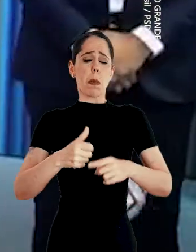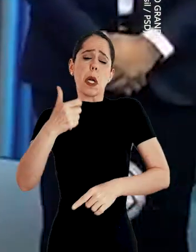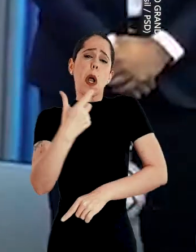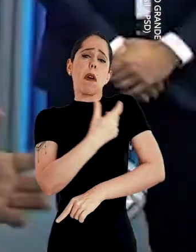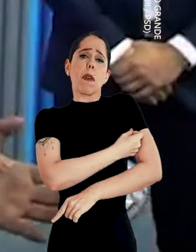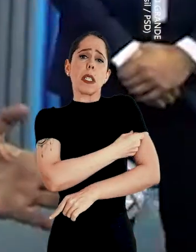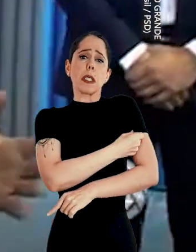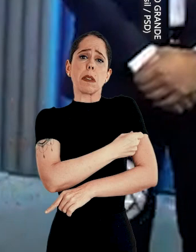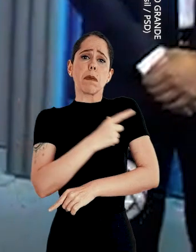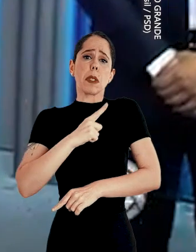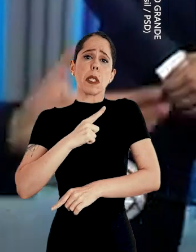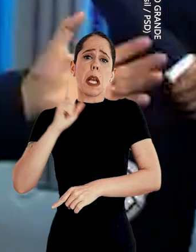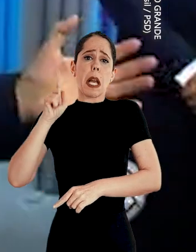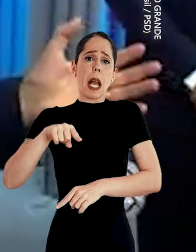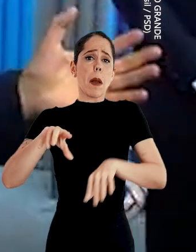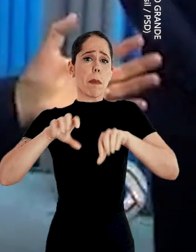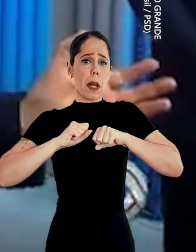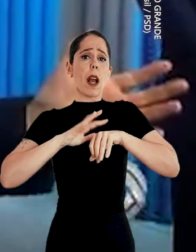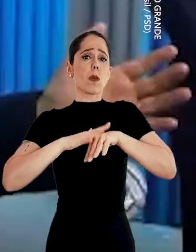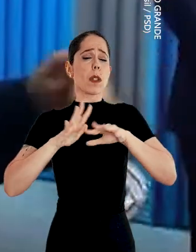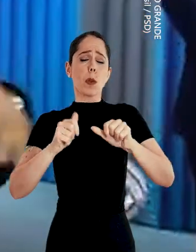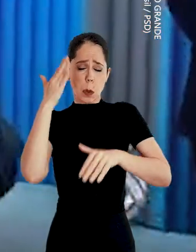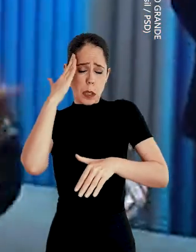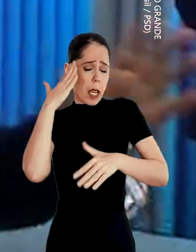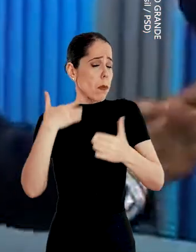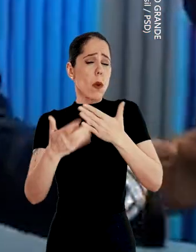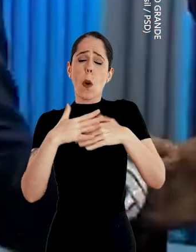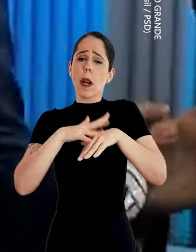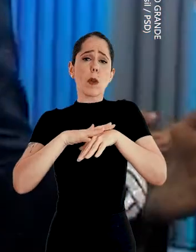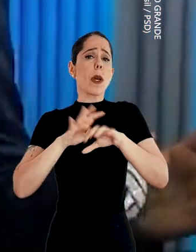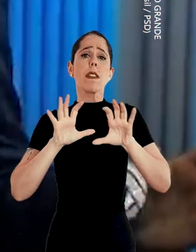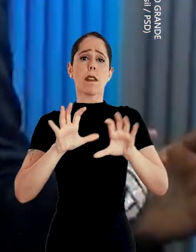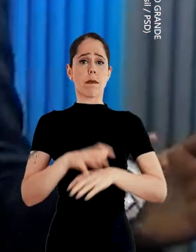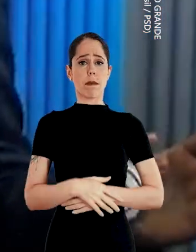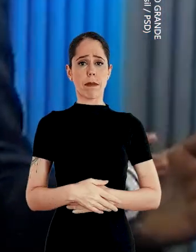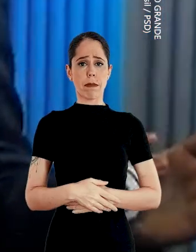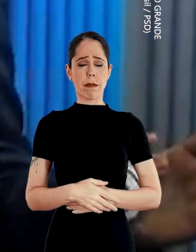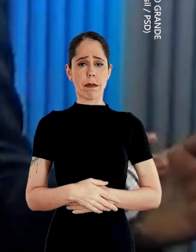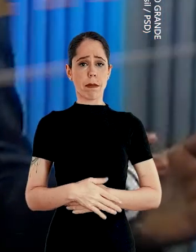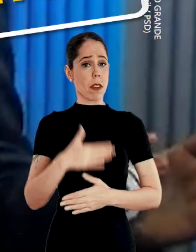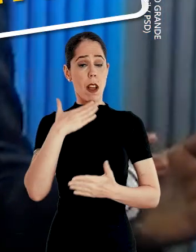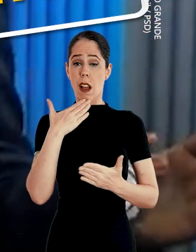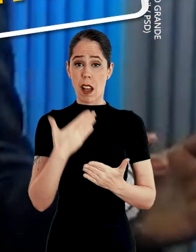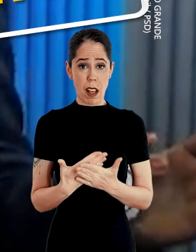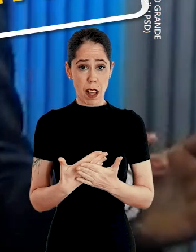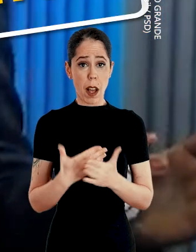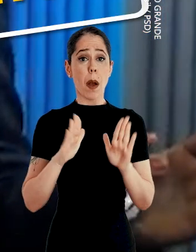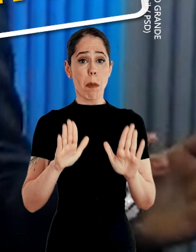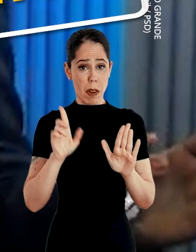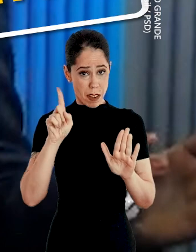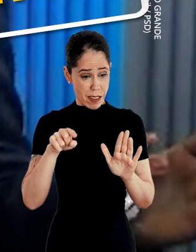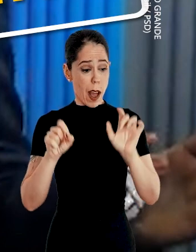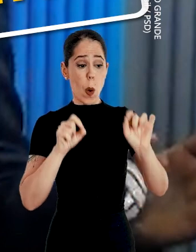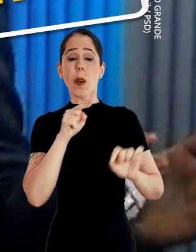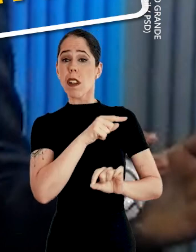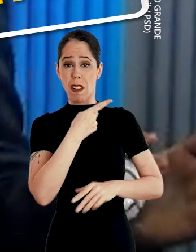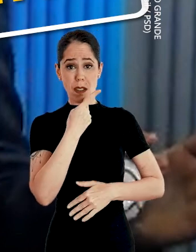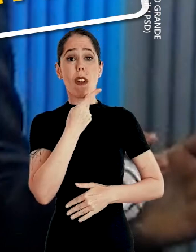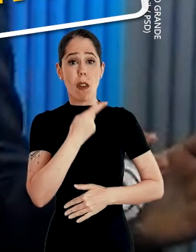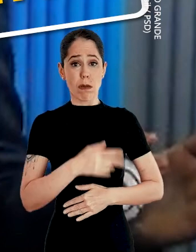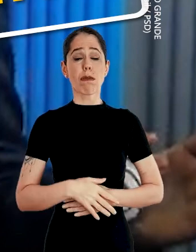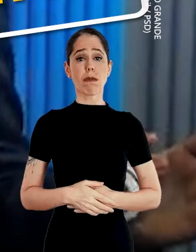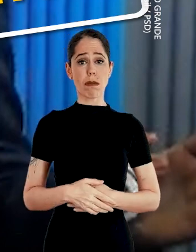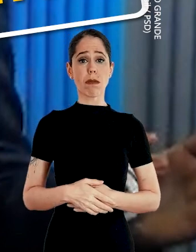a melhor vacina que existe é pegar doença Todo mundo sabe disso Em todas as doenças é assim É inacreditável Mas é isso